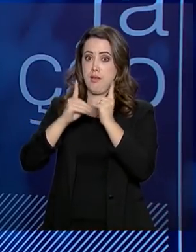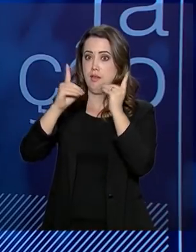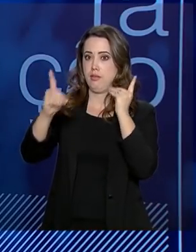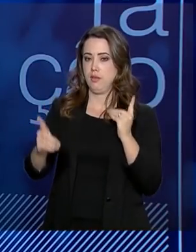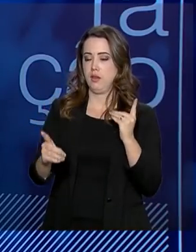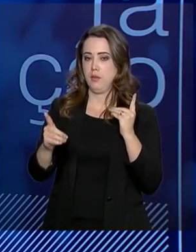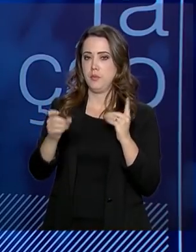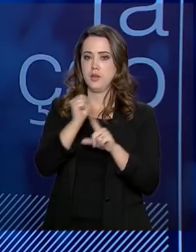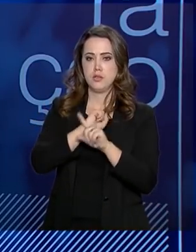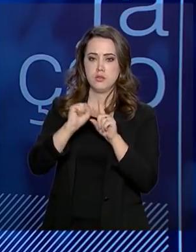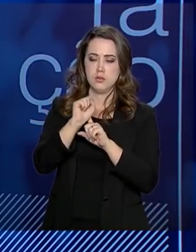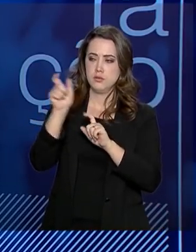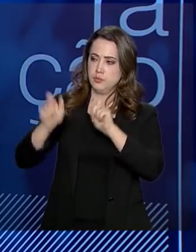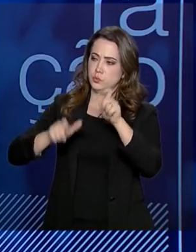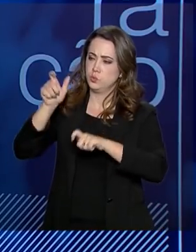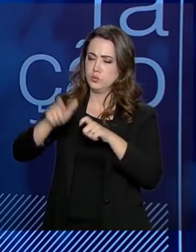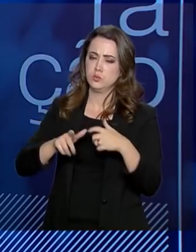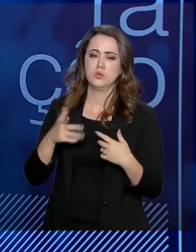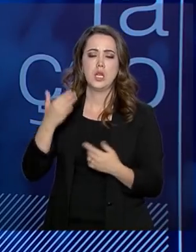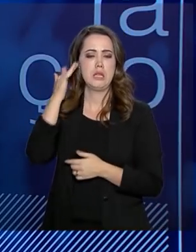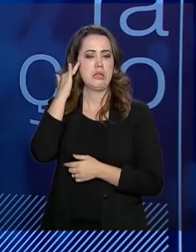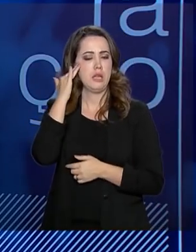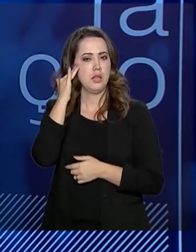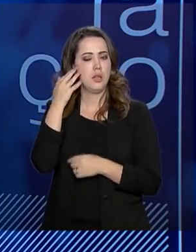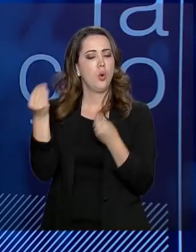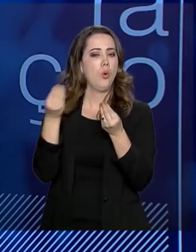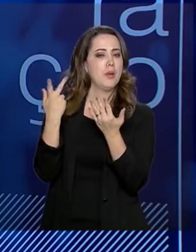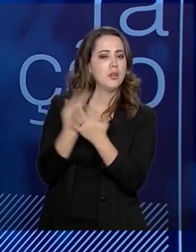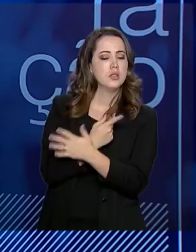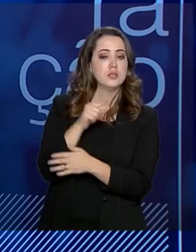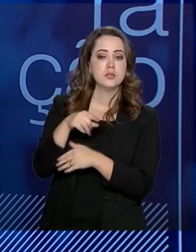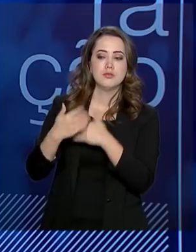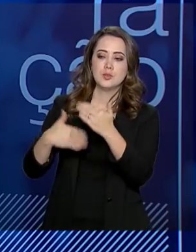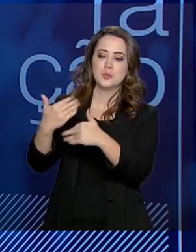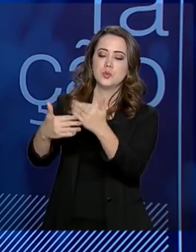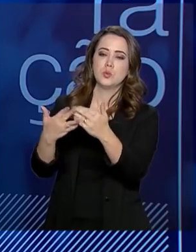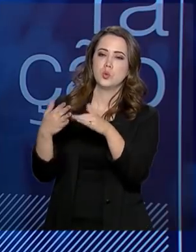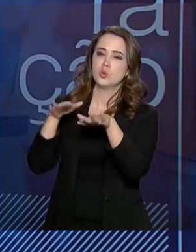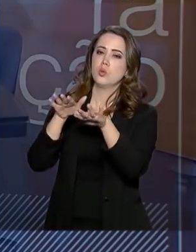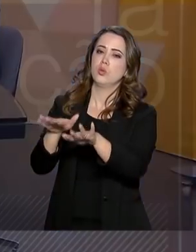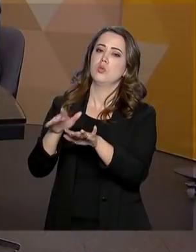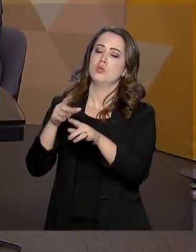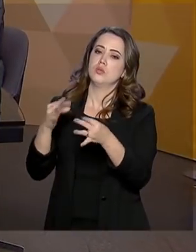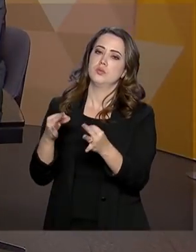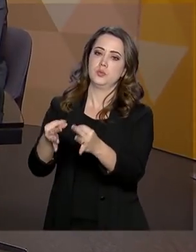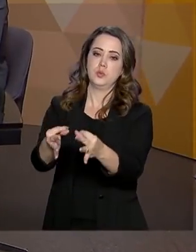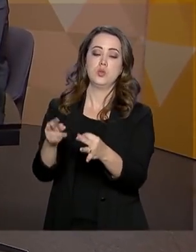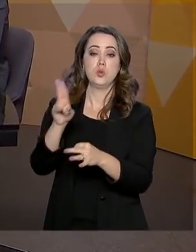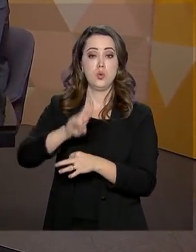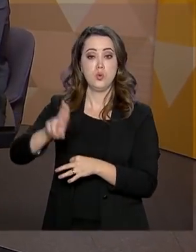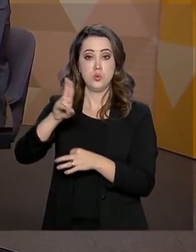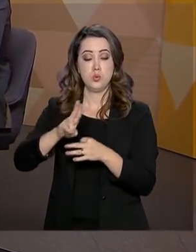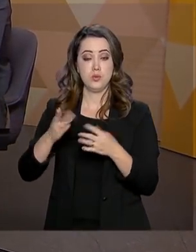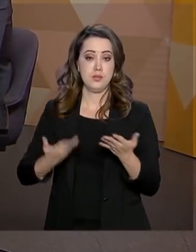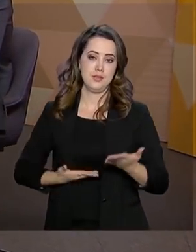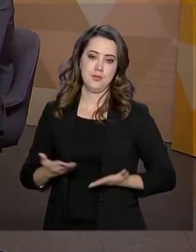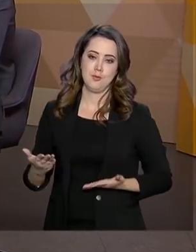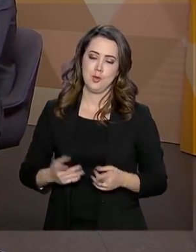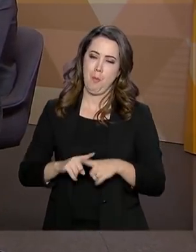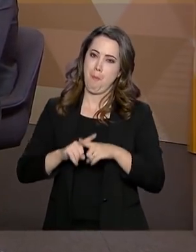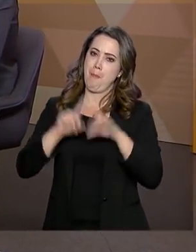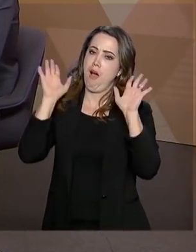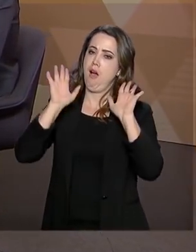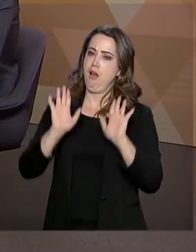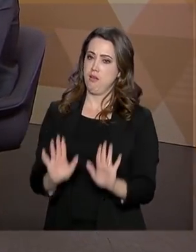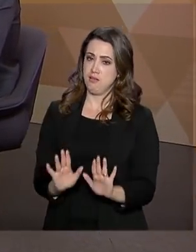sociedade e o brasileiro entenda lá como funciona esse processo de inclusão digital e de uso de serviços digitais. Mas o